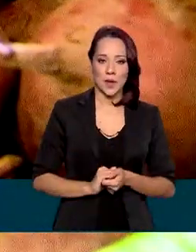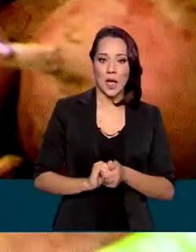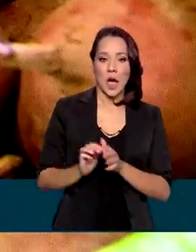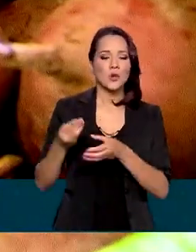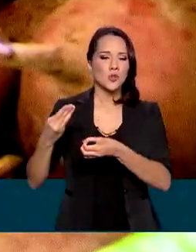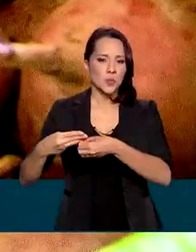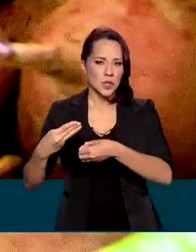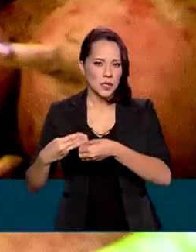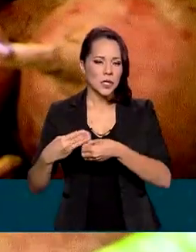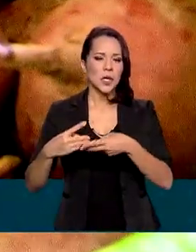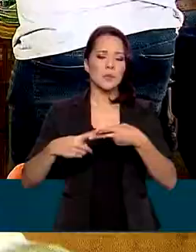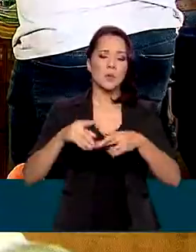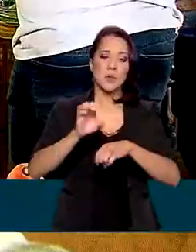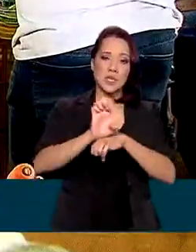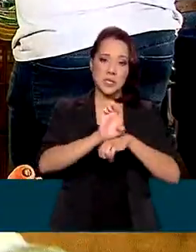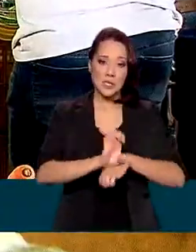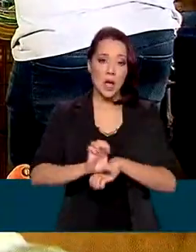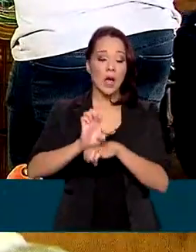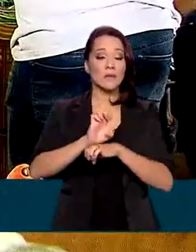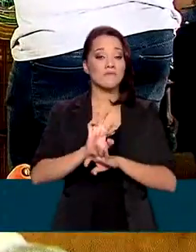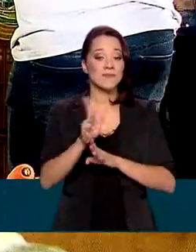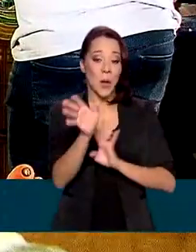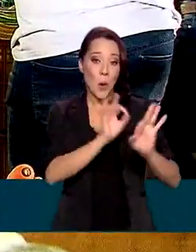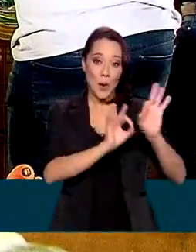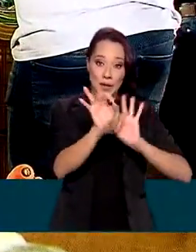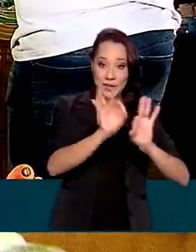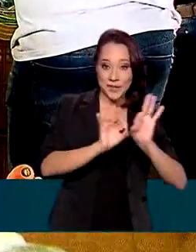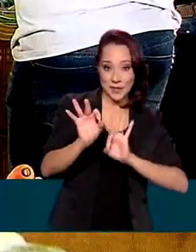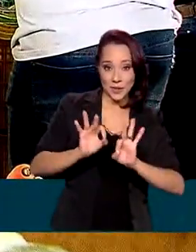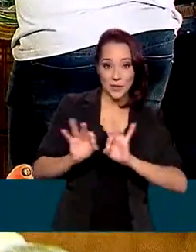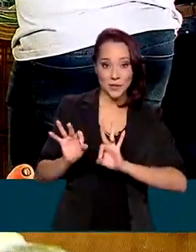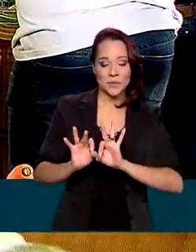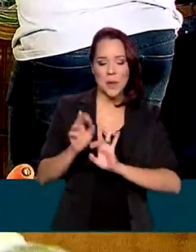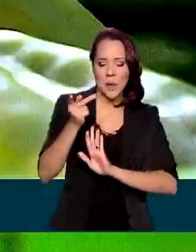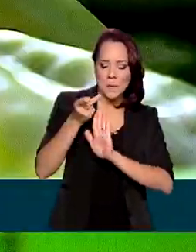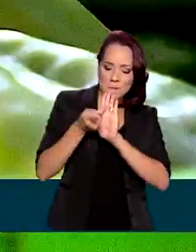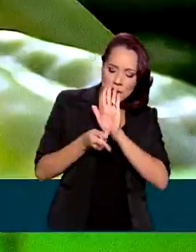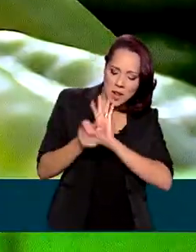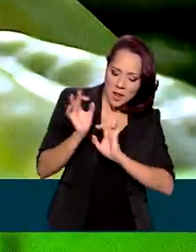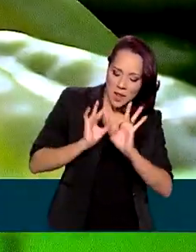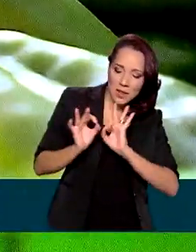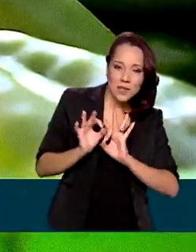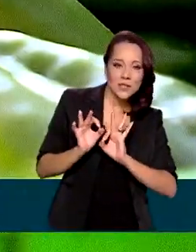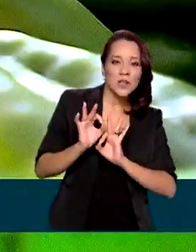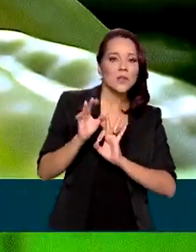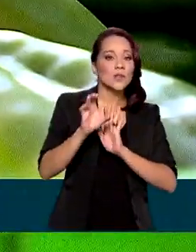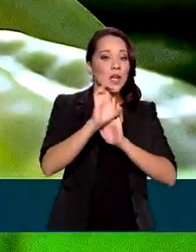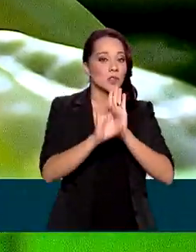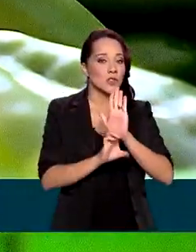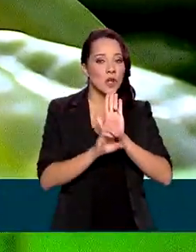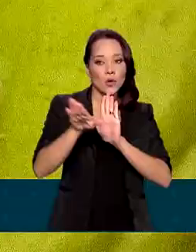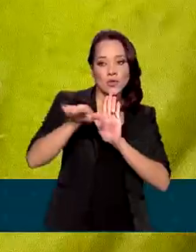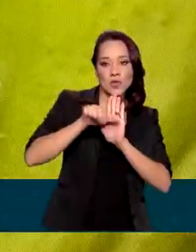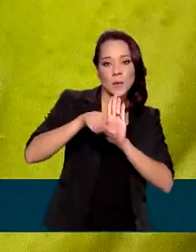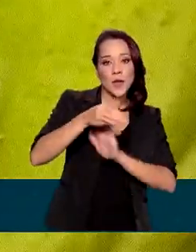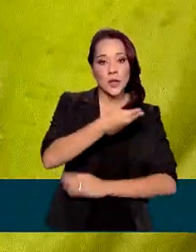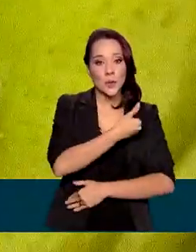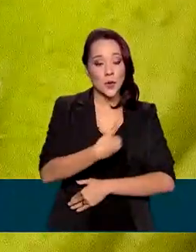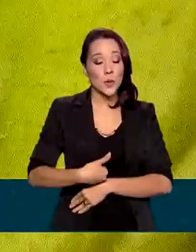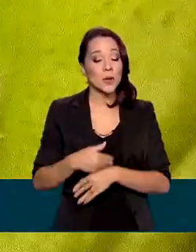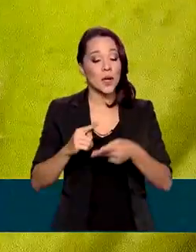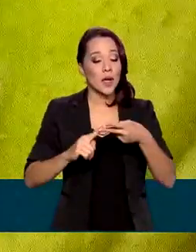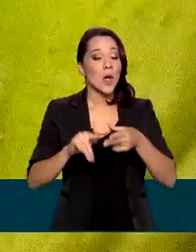municipais e estaduais estão se organizando, planejando os seus editais de chamada público, os seus